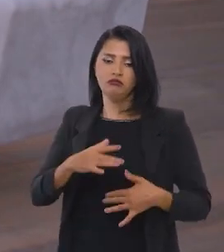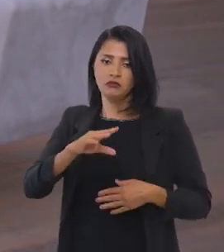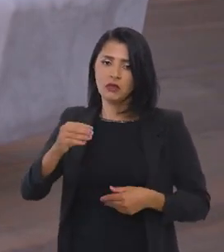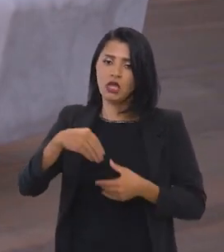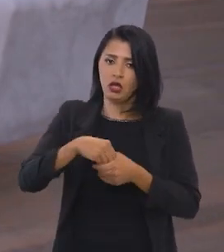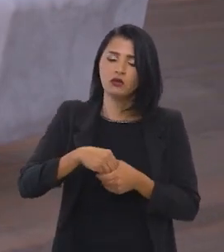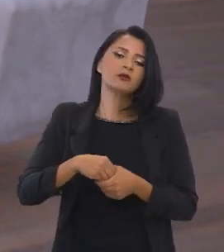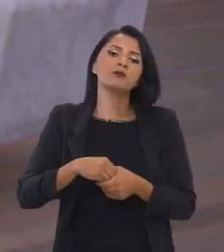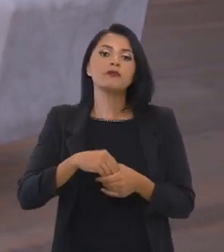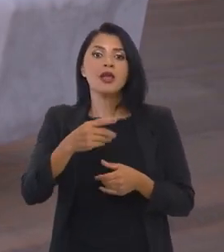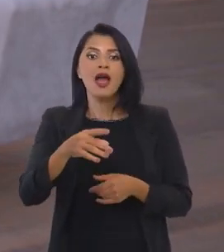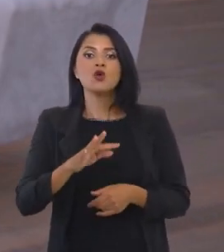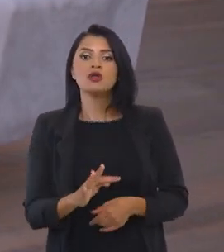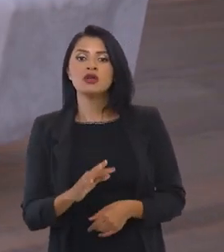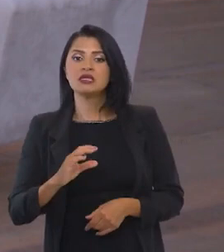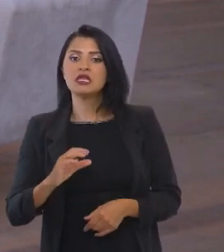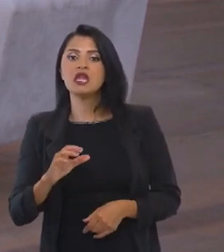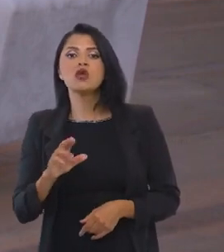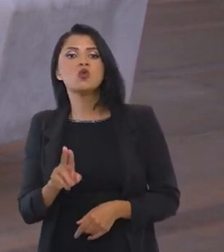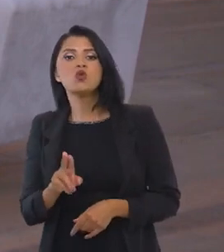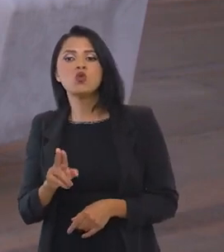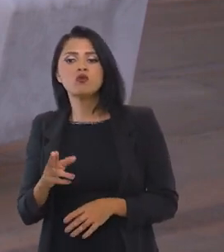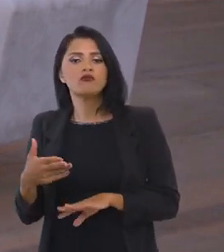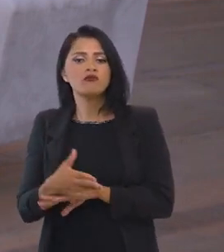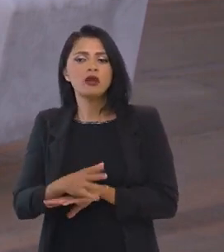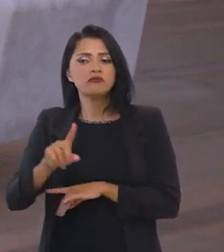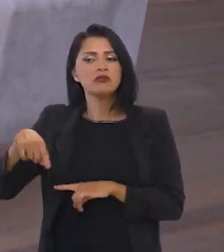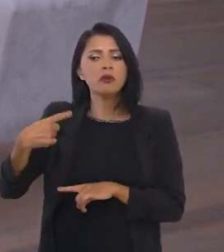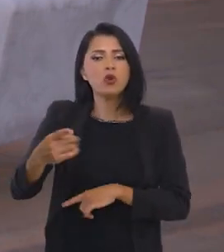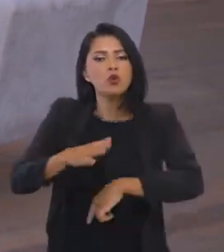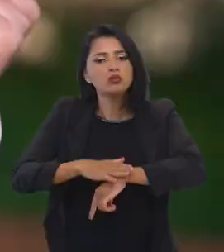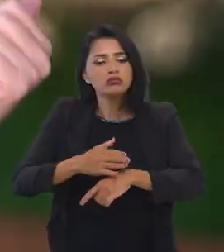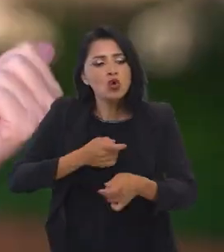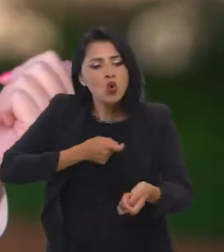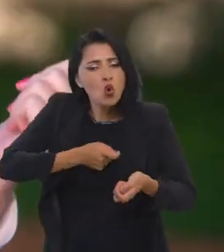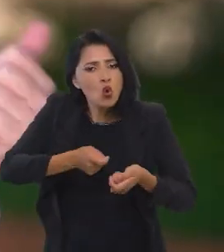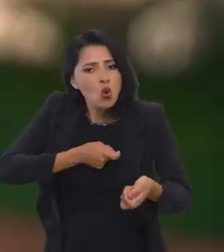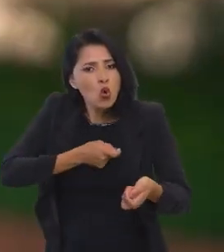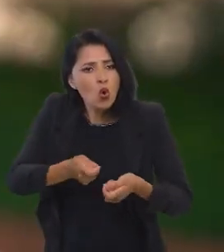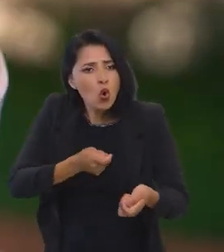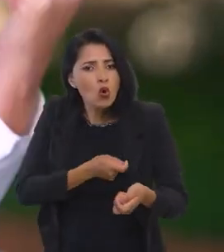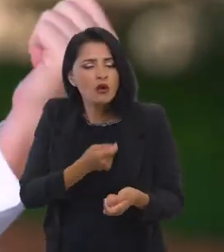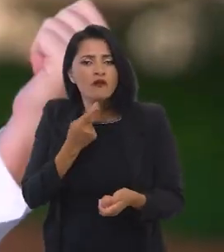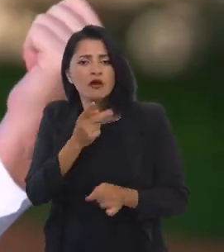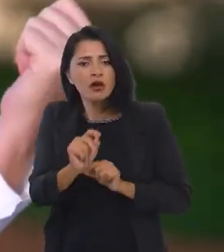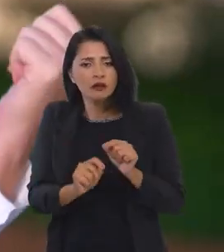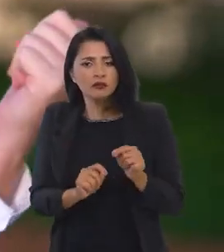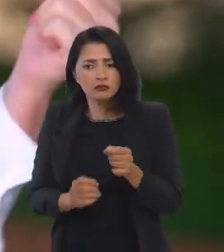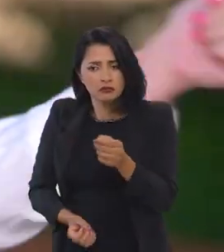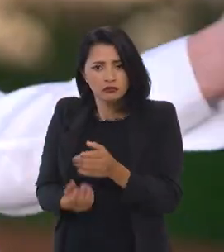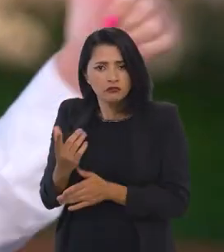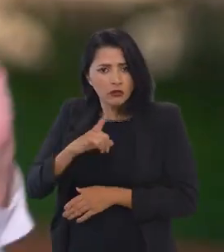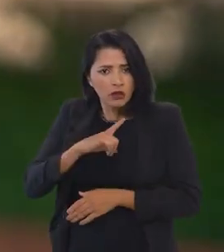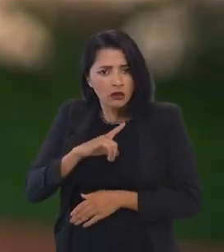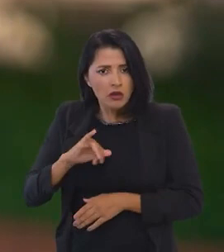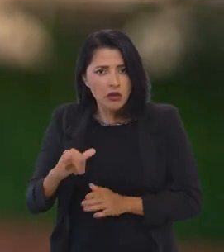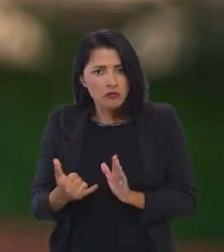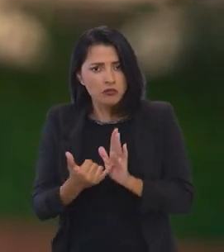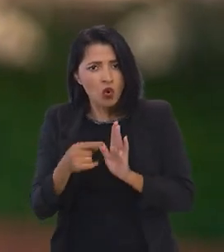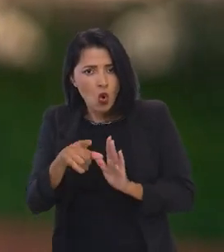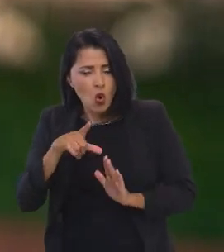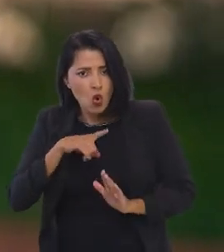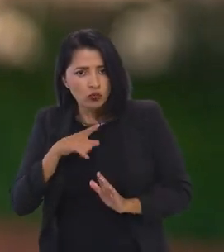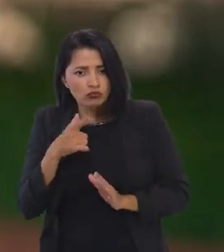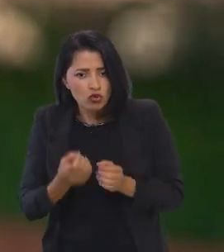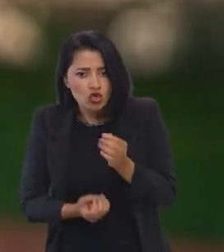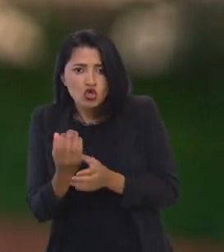justificativa. Aí o Tribunal de Contas vem, um tempo depois, fazendo um controle a posteriori e diz assim, gerou realmente